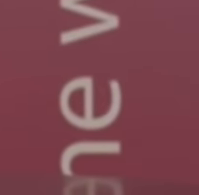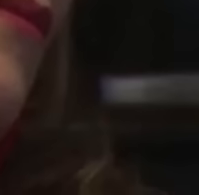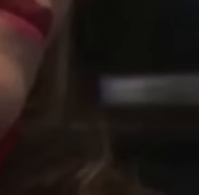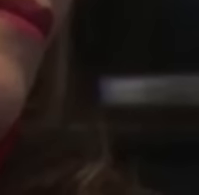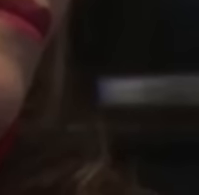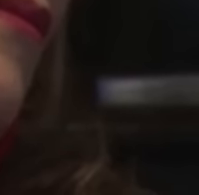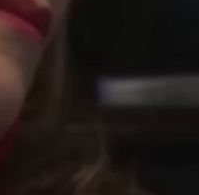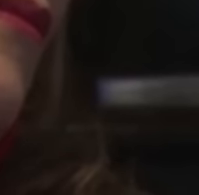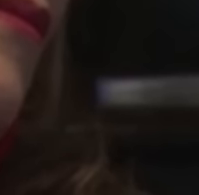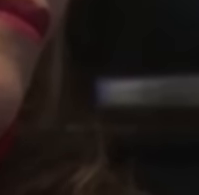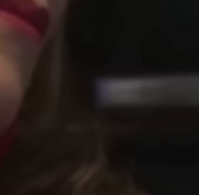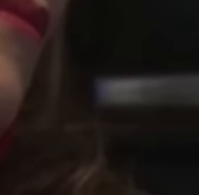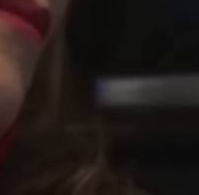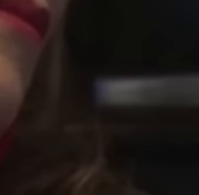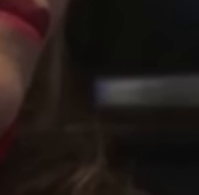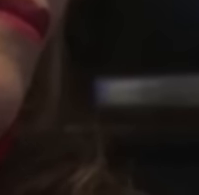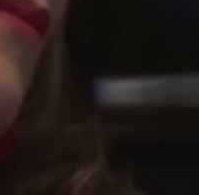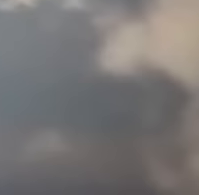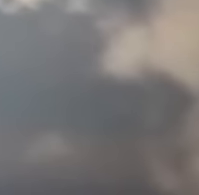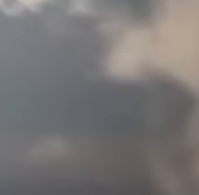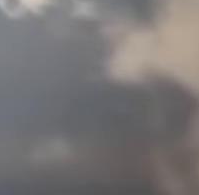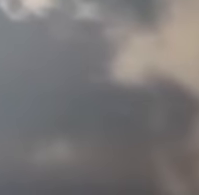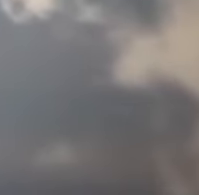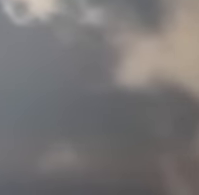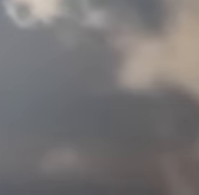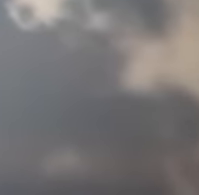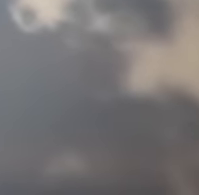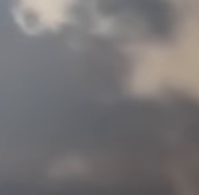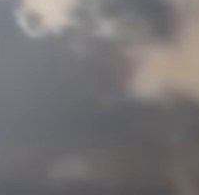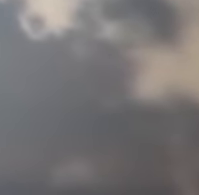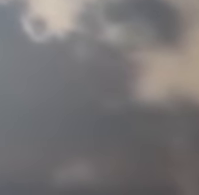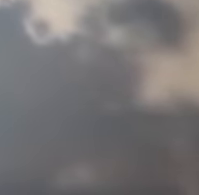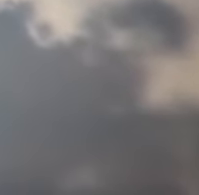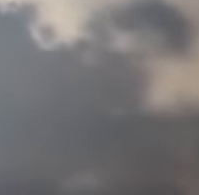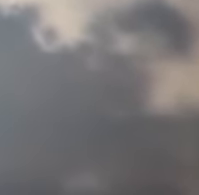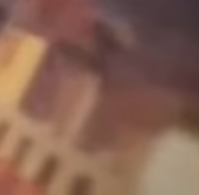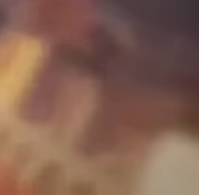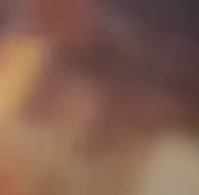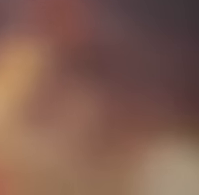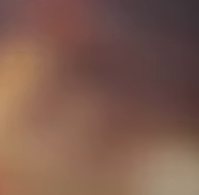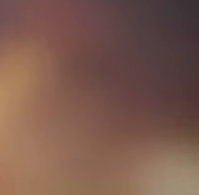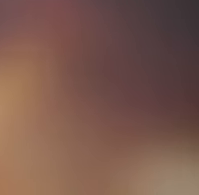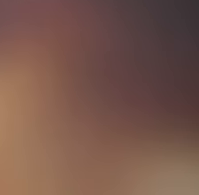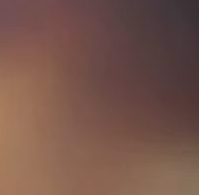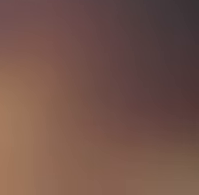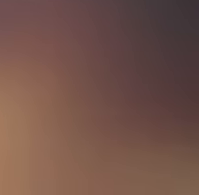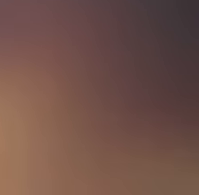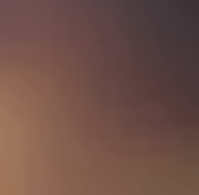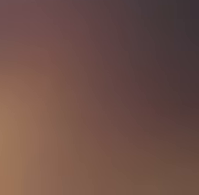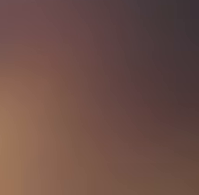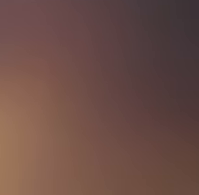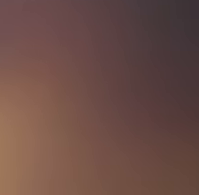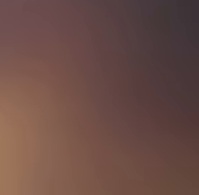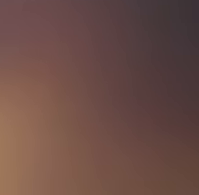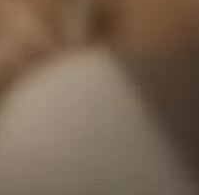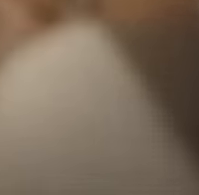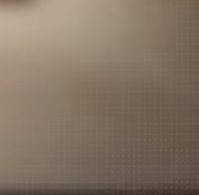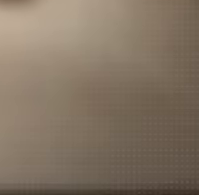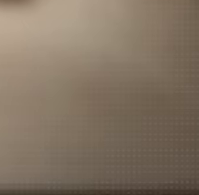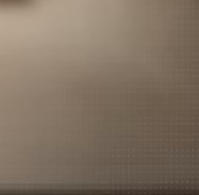essencial, que é a individuação de um indivíduo. Café Filosófico. Domingo, 7 da noite.